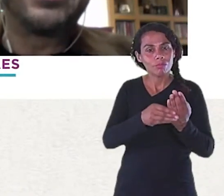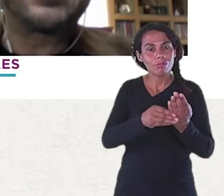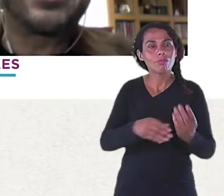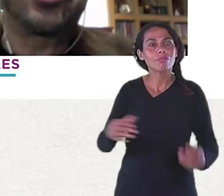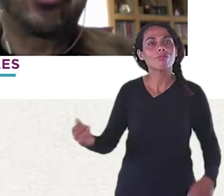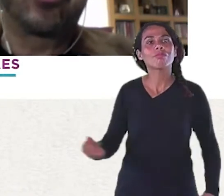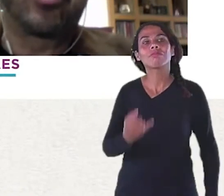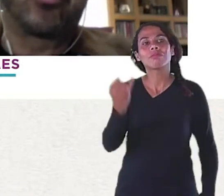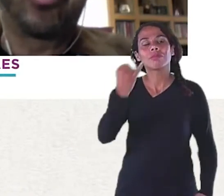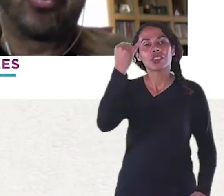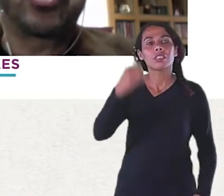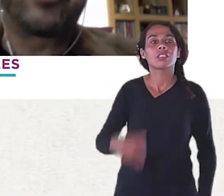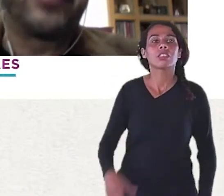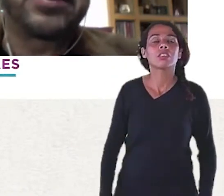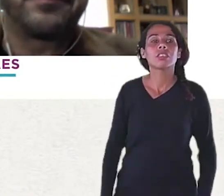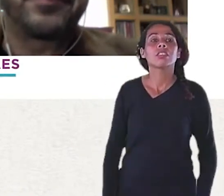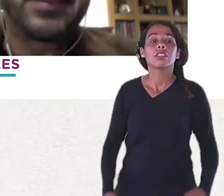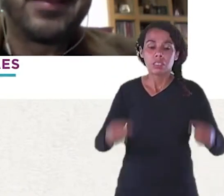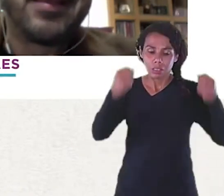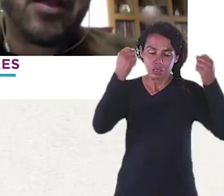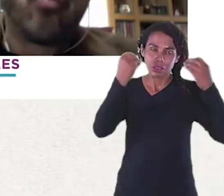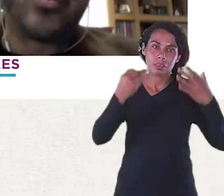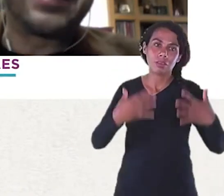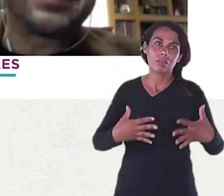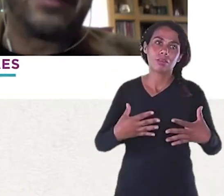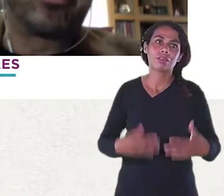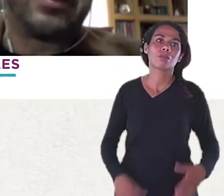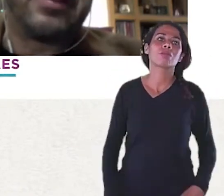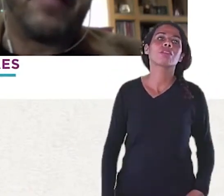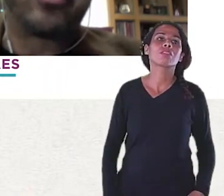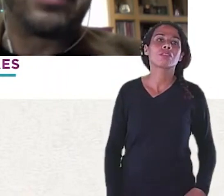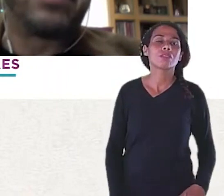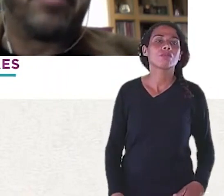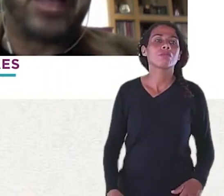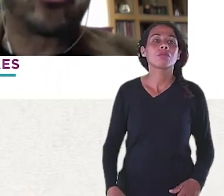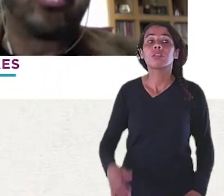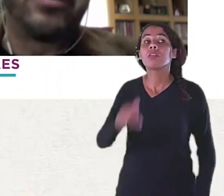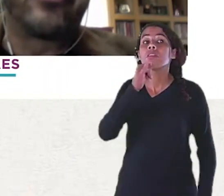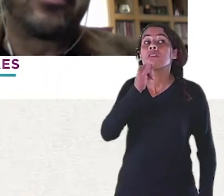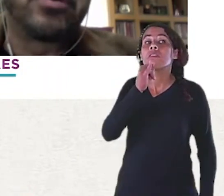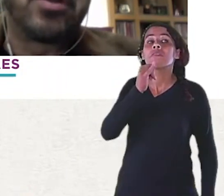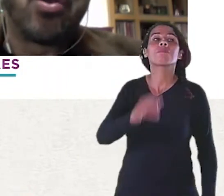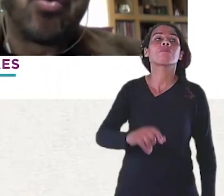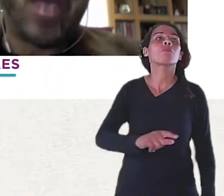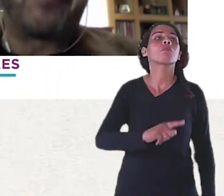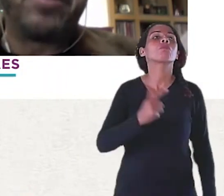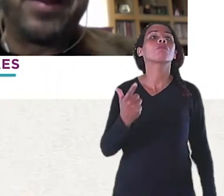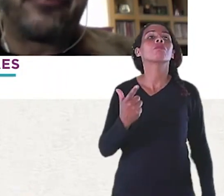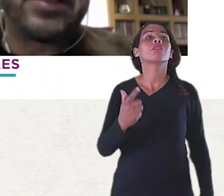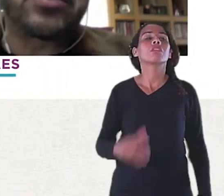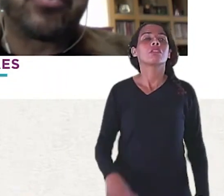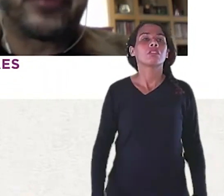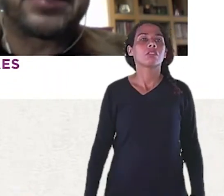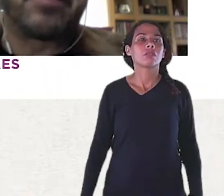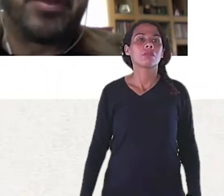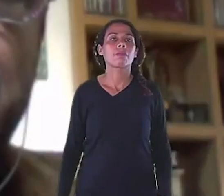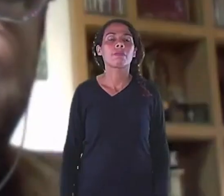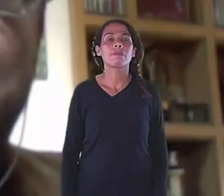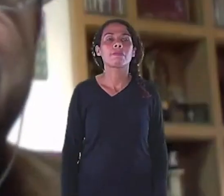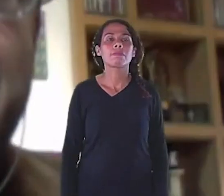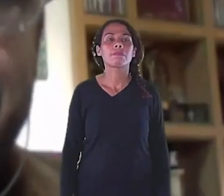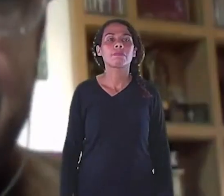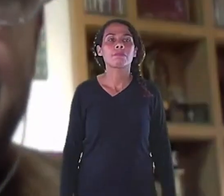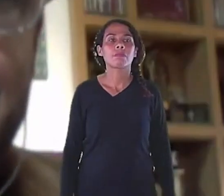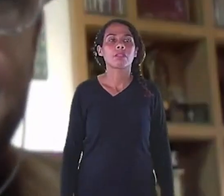É De cronológica Que fiz Um outro exemplo Que é muito emblemático No livro A primeira vez Que eu fiquei